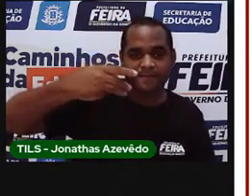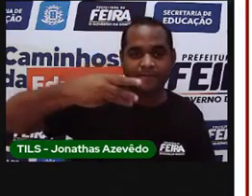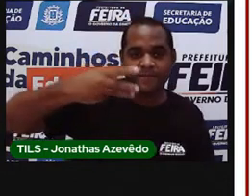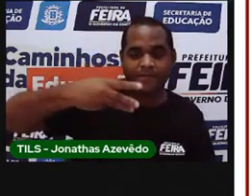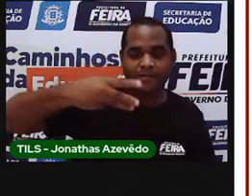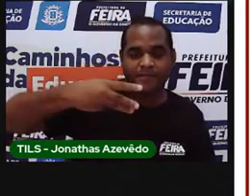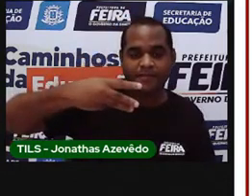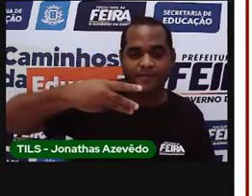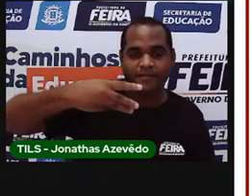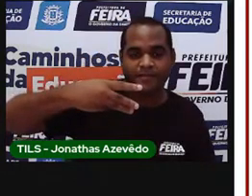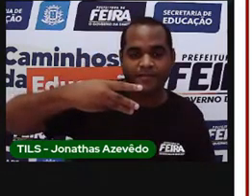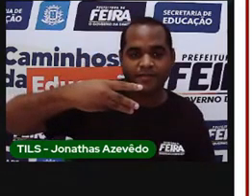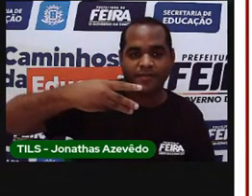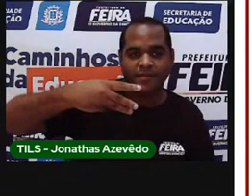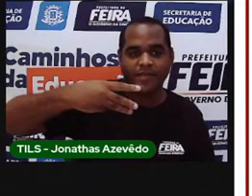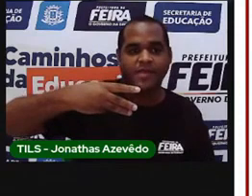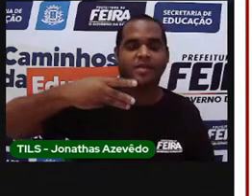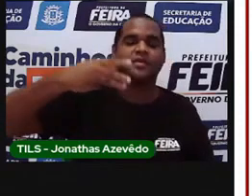terceiro,